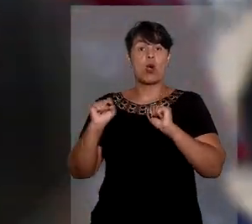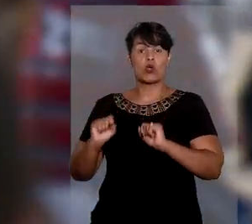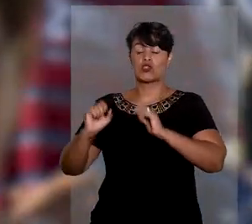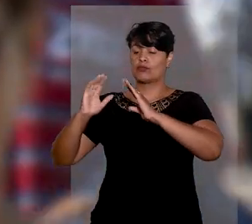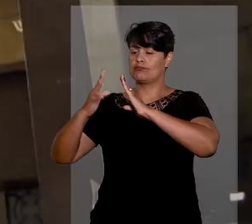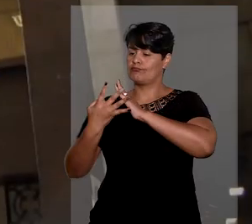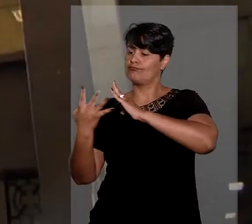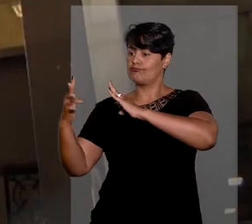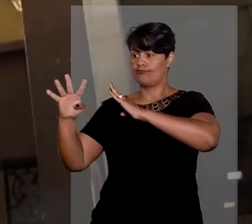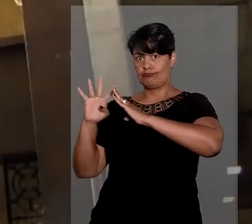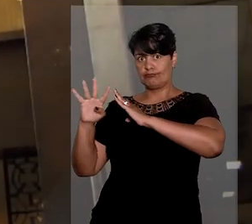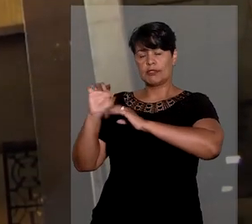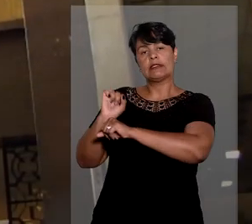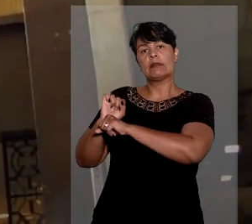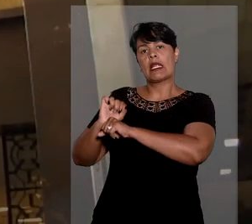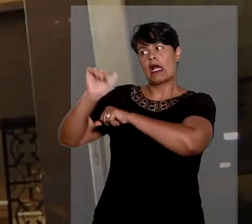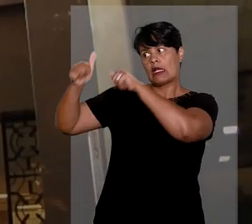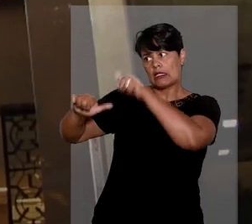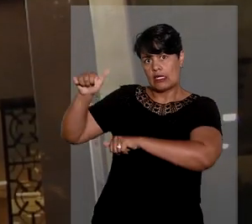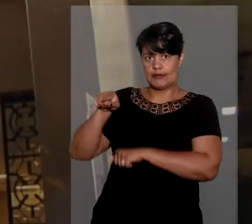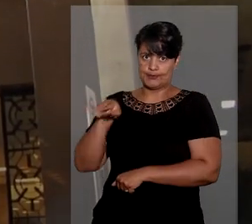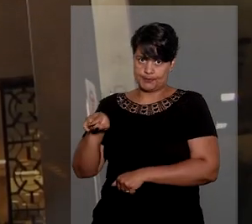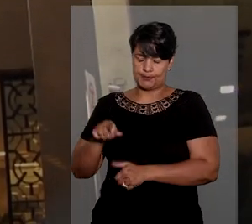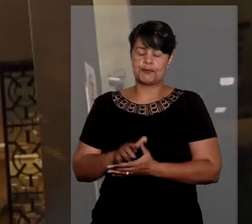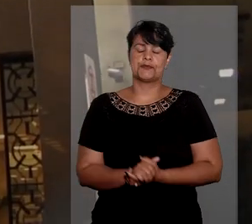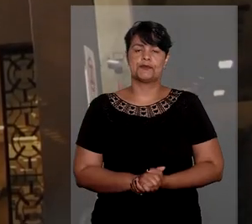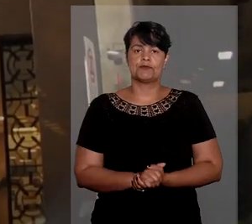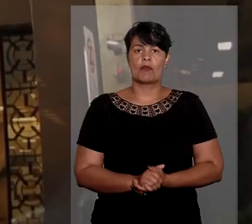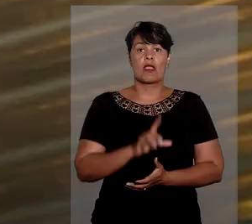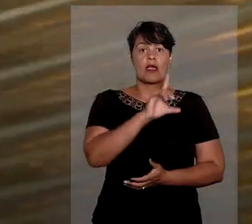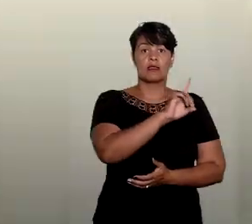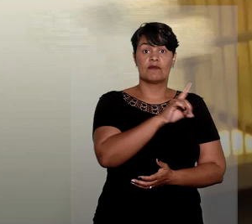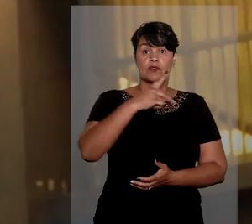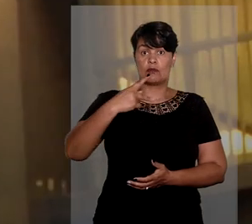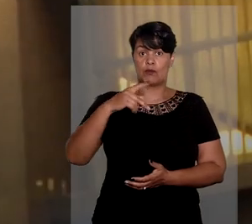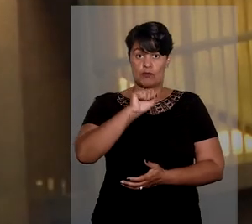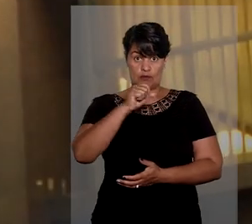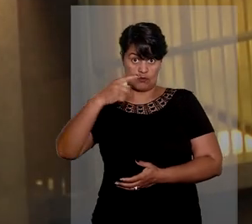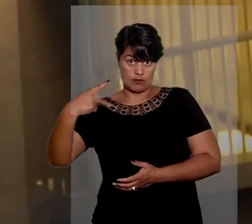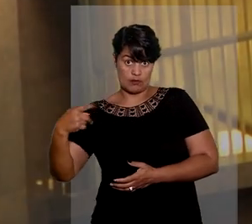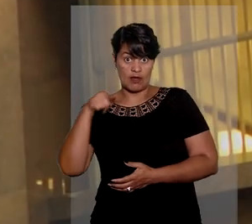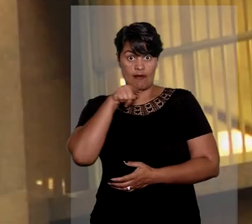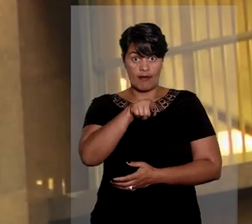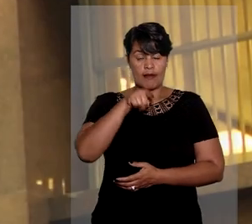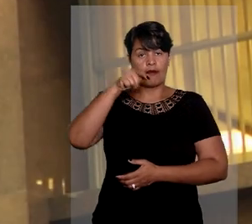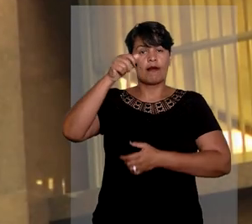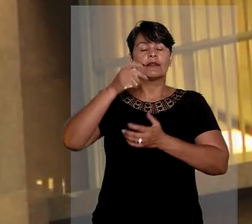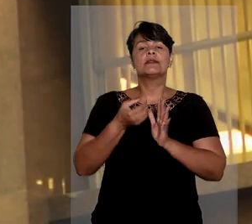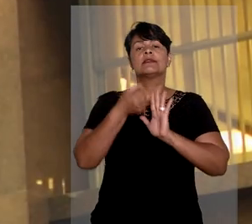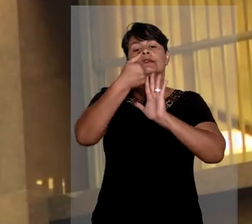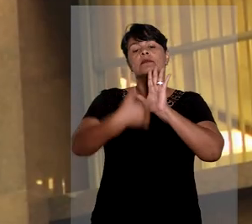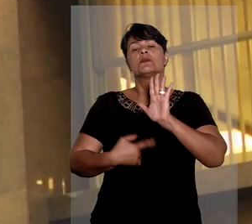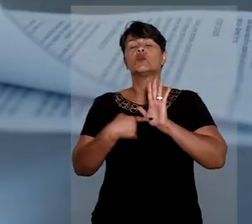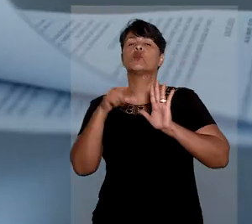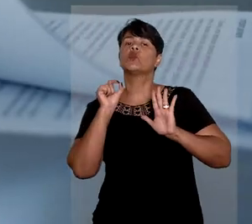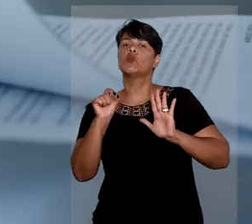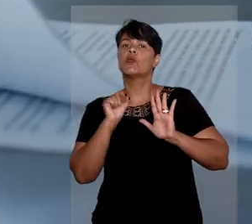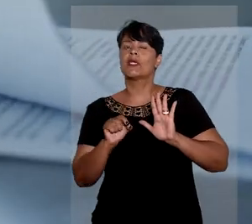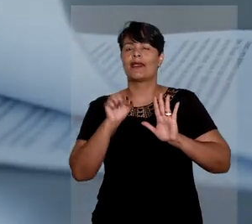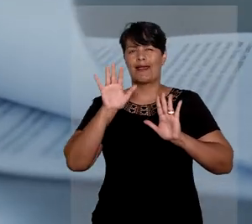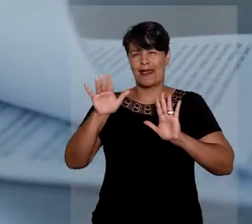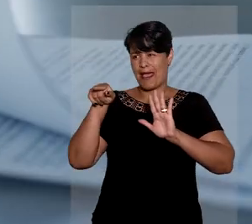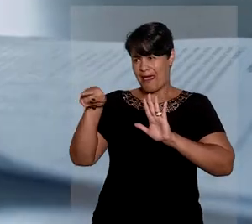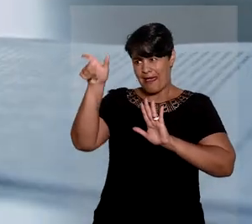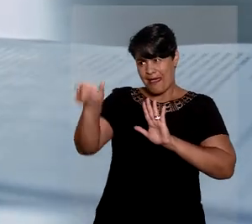pena. No pedido de habeas corpus, a Defensoria Pública de São Paulo alegou que a possibilidade de considerar negativamente